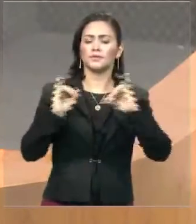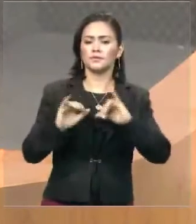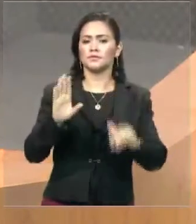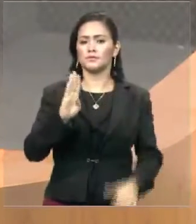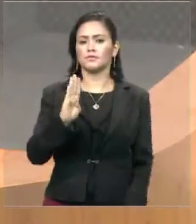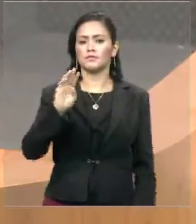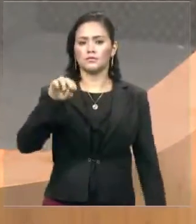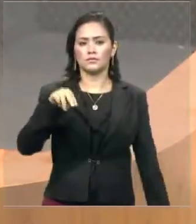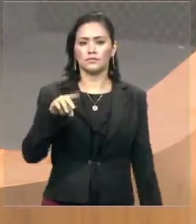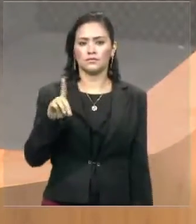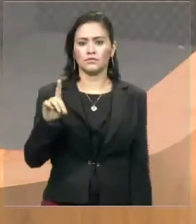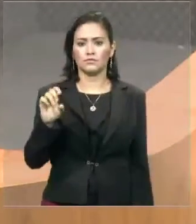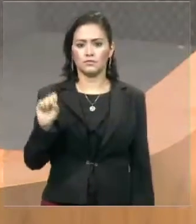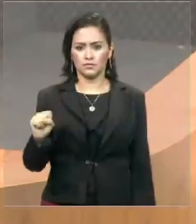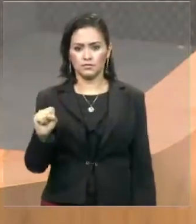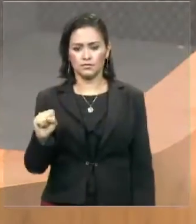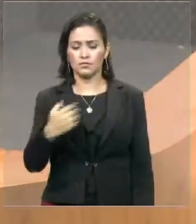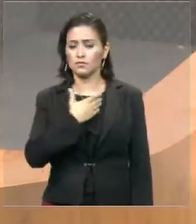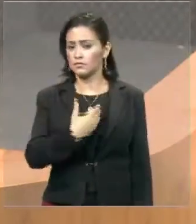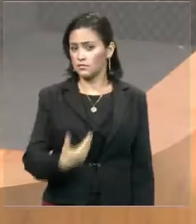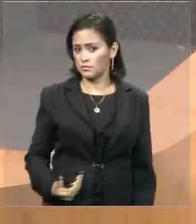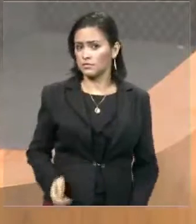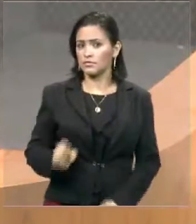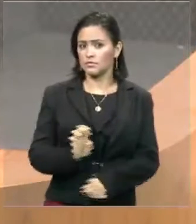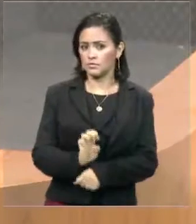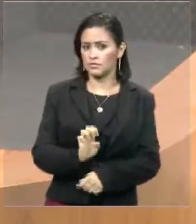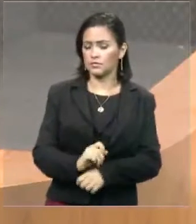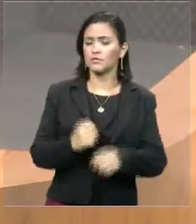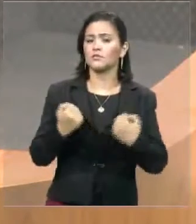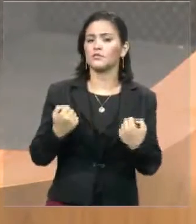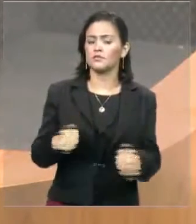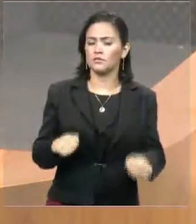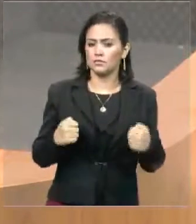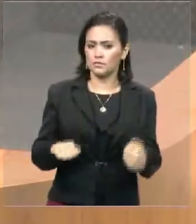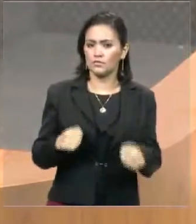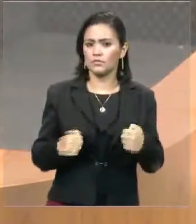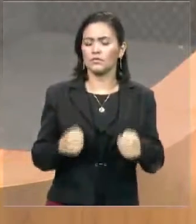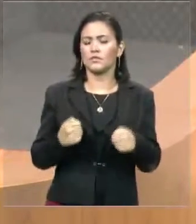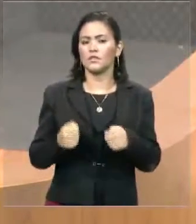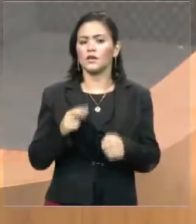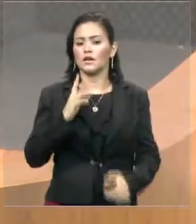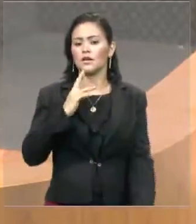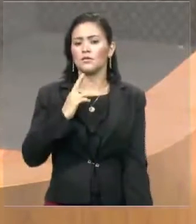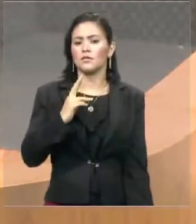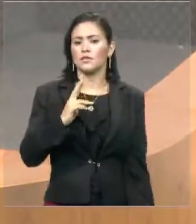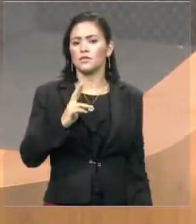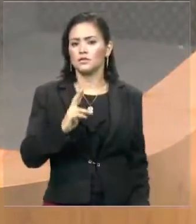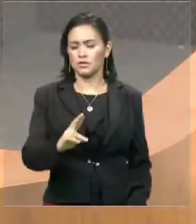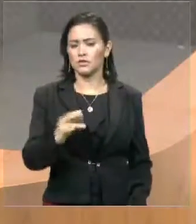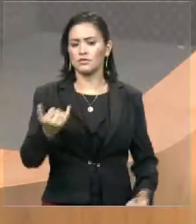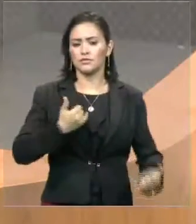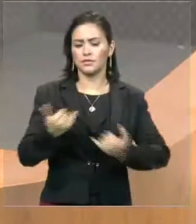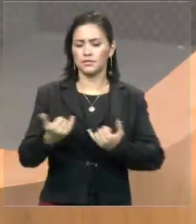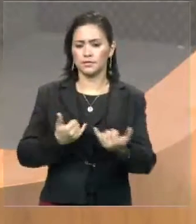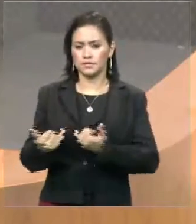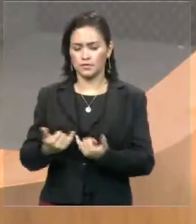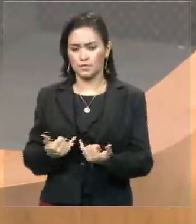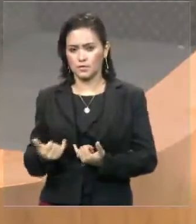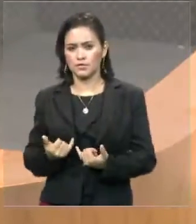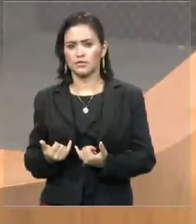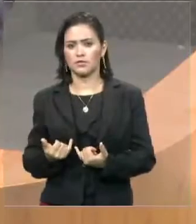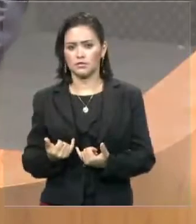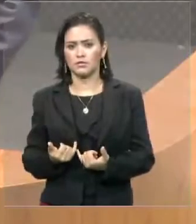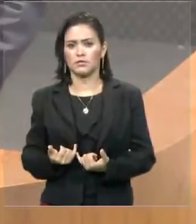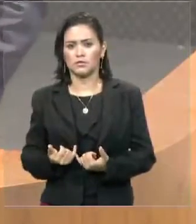O governo do estado vai ter que responder à mesa, diretora que solicitou as informações do BNDES, essas informações.